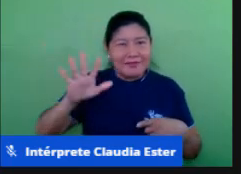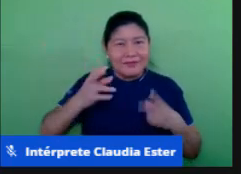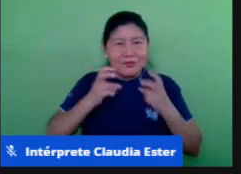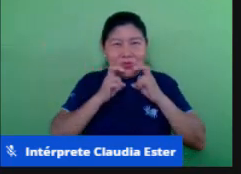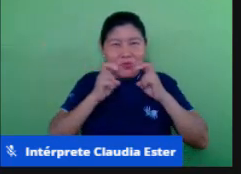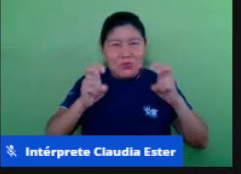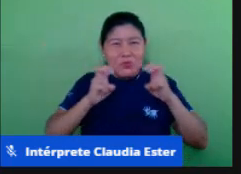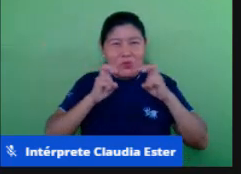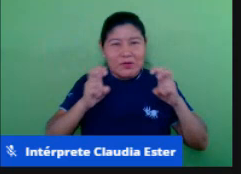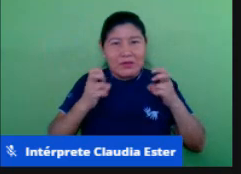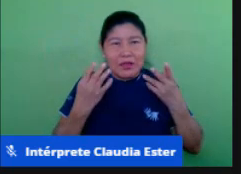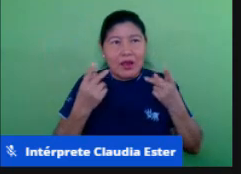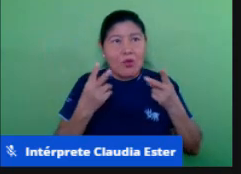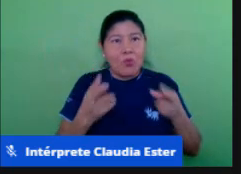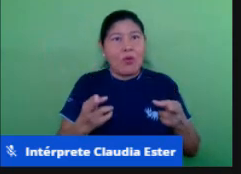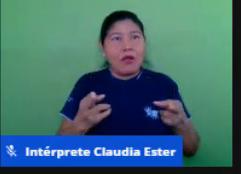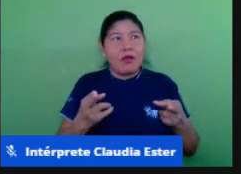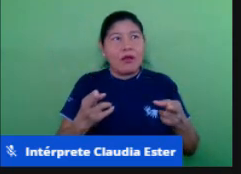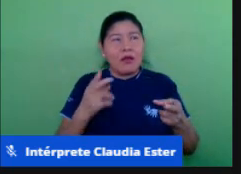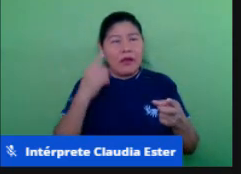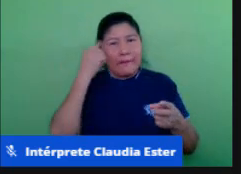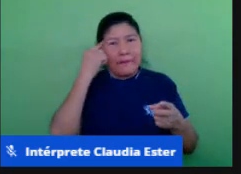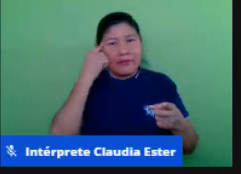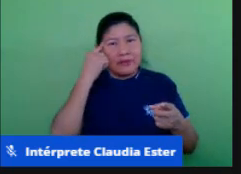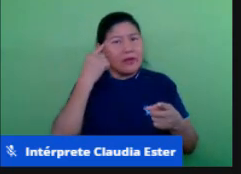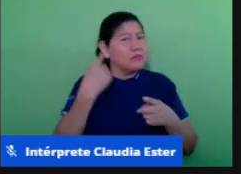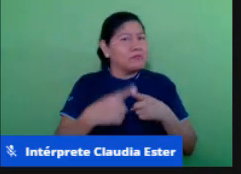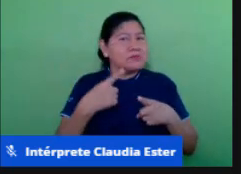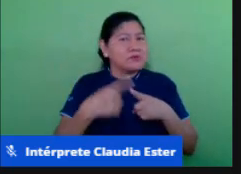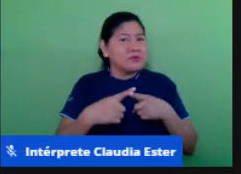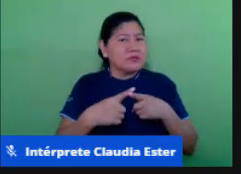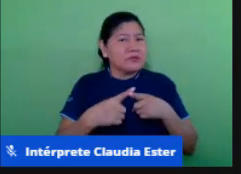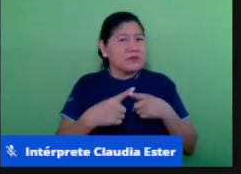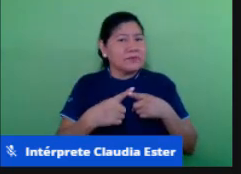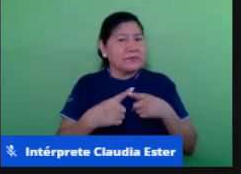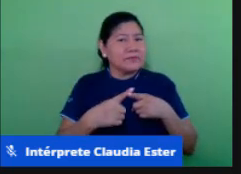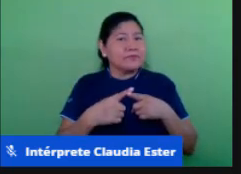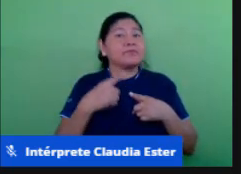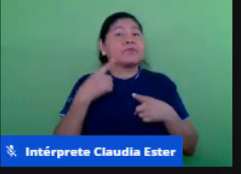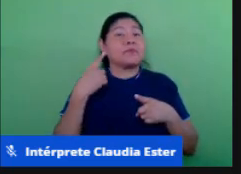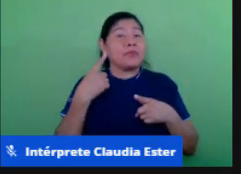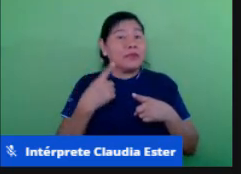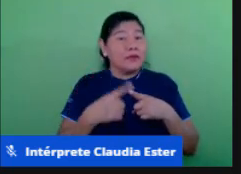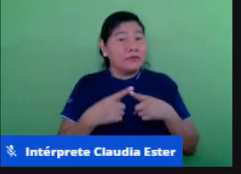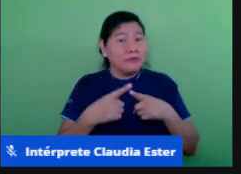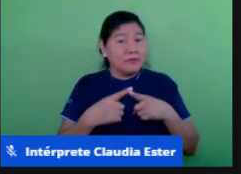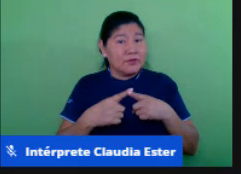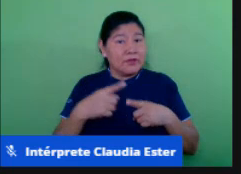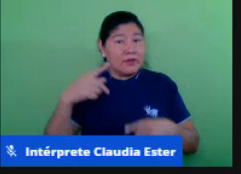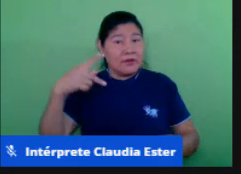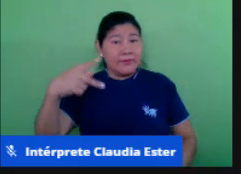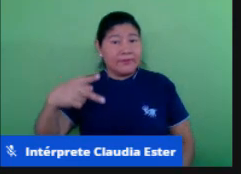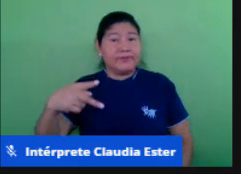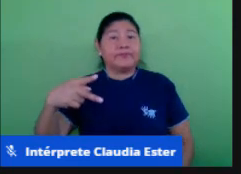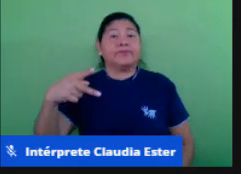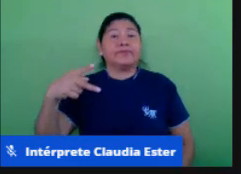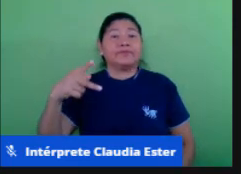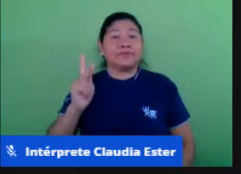por que né quem é que vai dizer o seguinte 2018 página